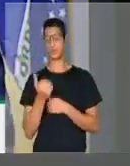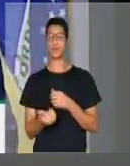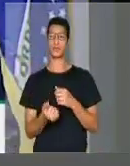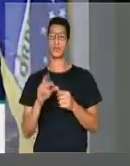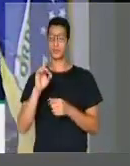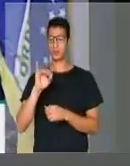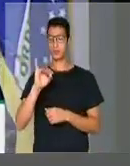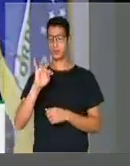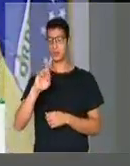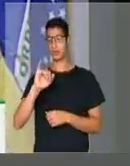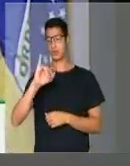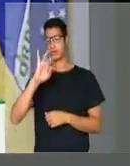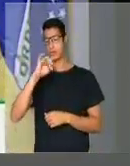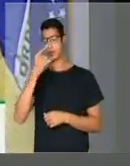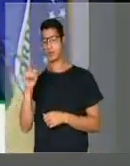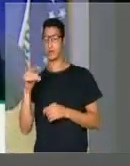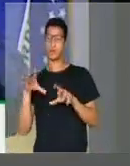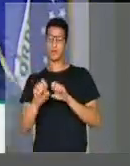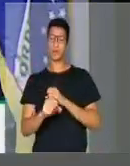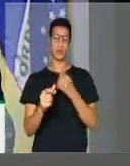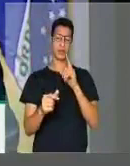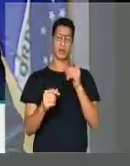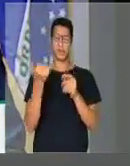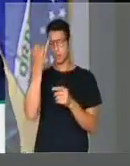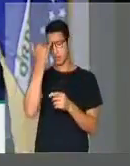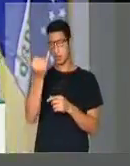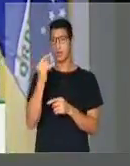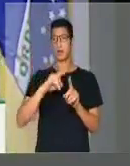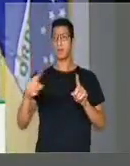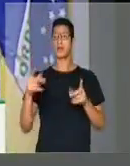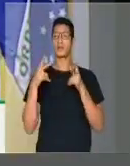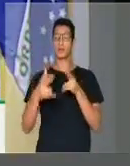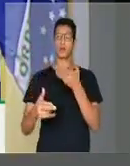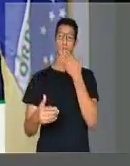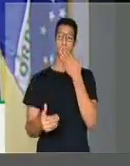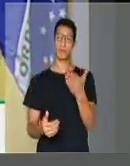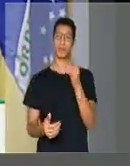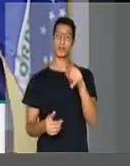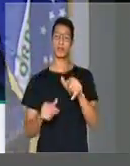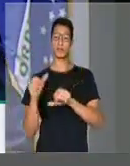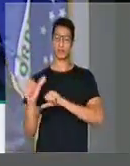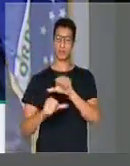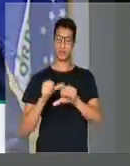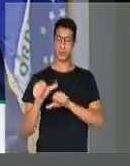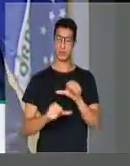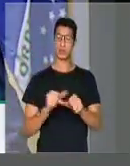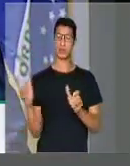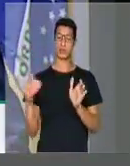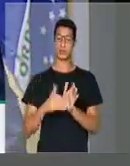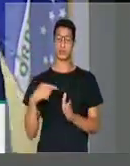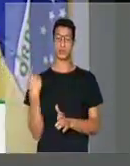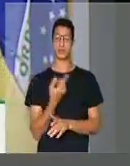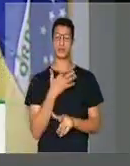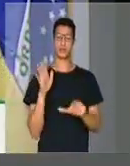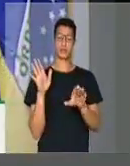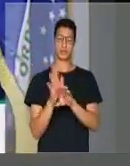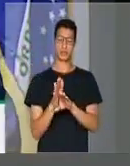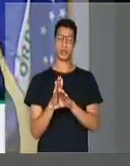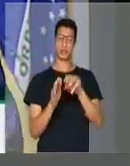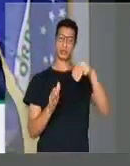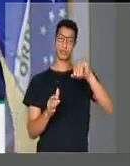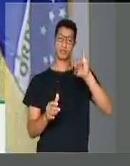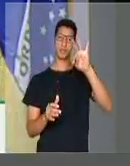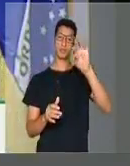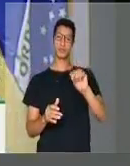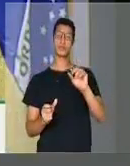O distritão, como formato, não como modelo ideal, mas como formato transitório até que nós cheguemos a um distrital